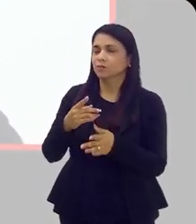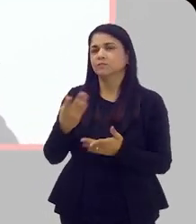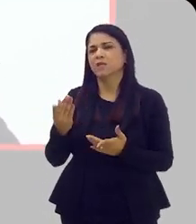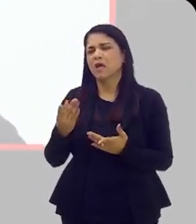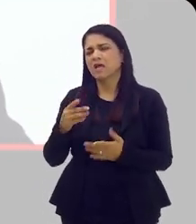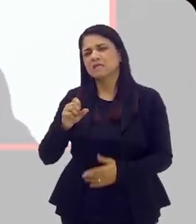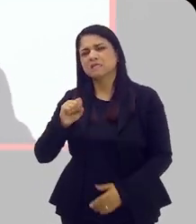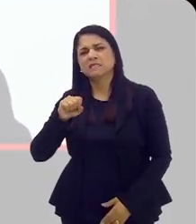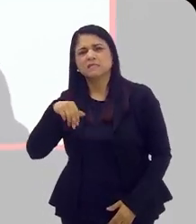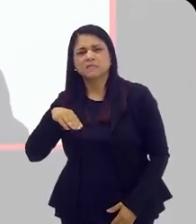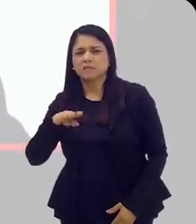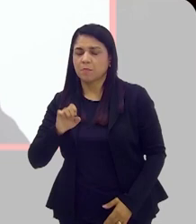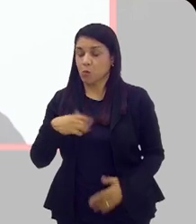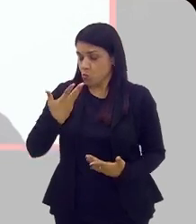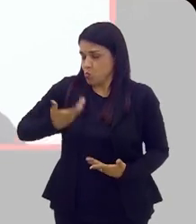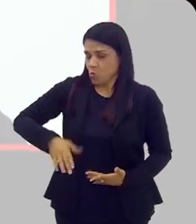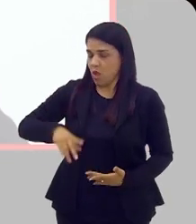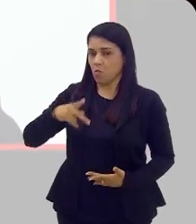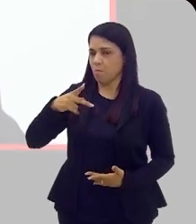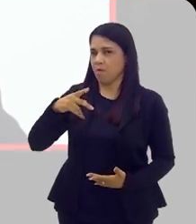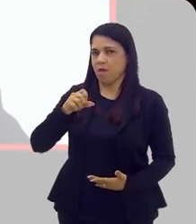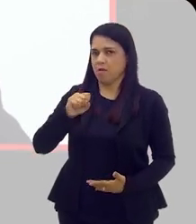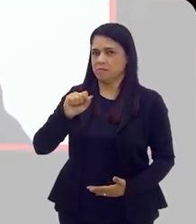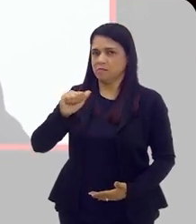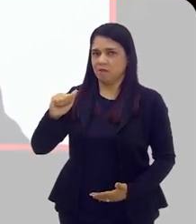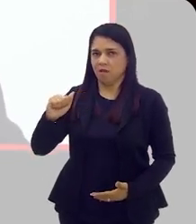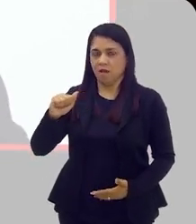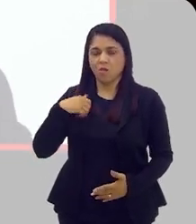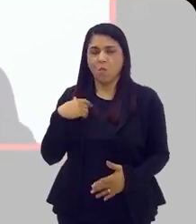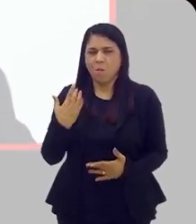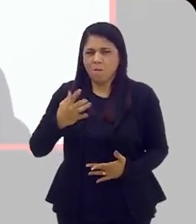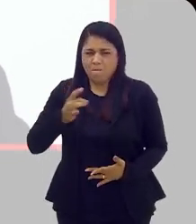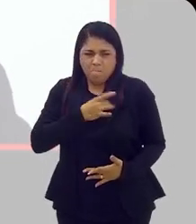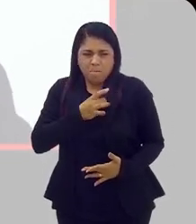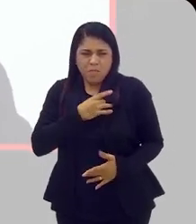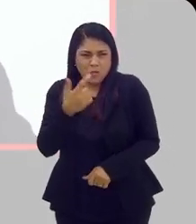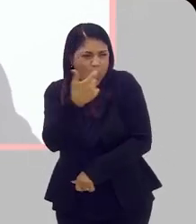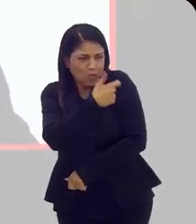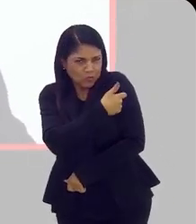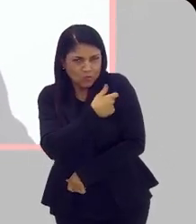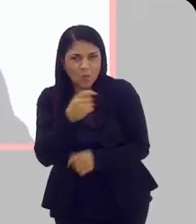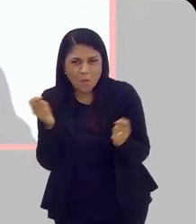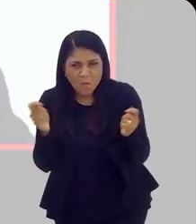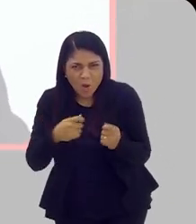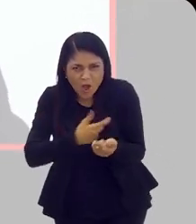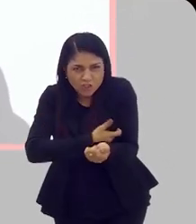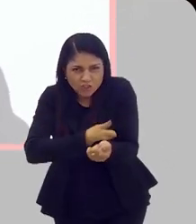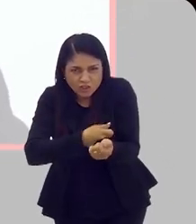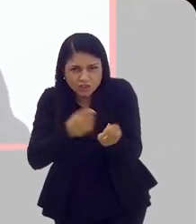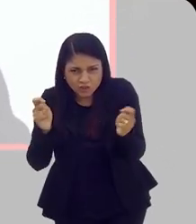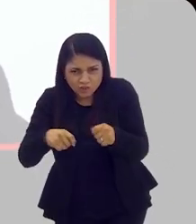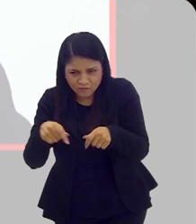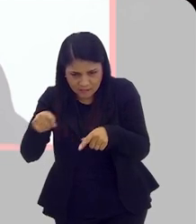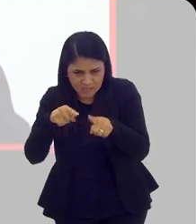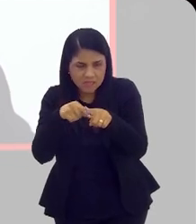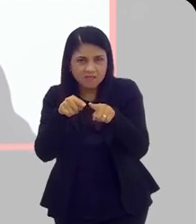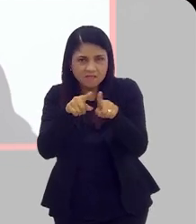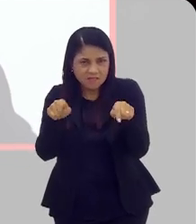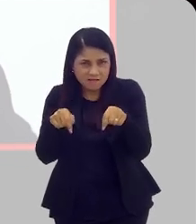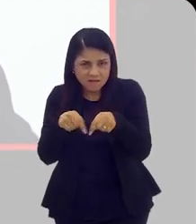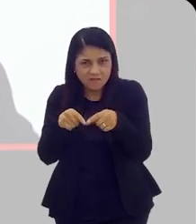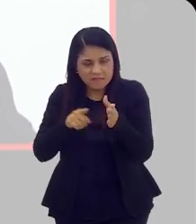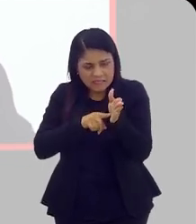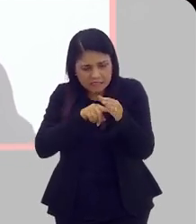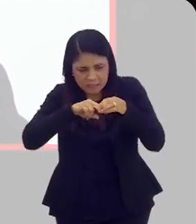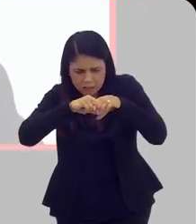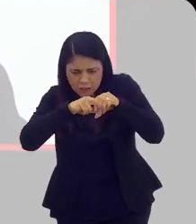assim, Ah, Sam, eu não vou fazer o PSA, não, porque eu tenho medo de agulha. Dá pra eu ir no seu consultório aí, e você me